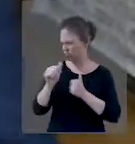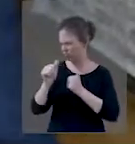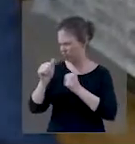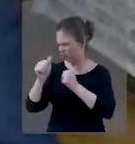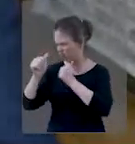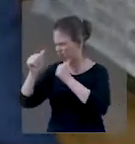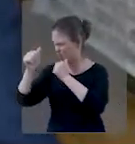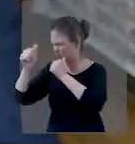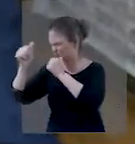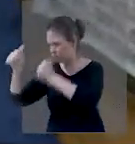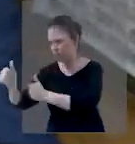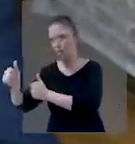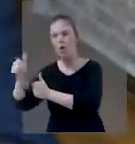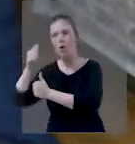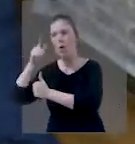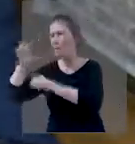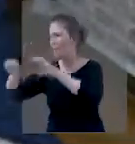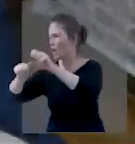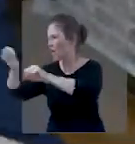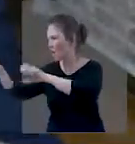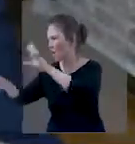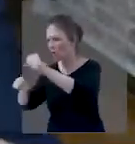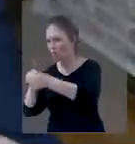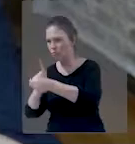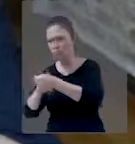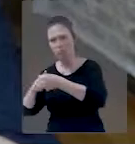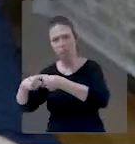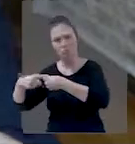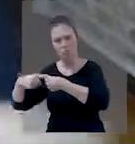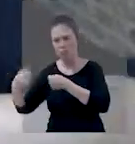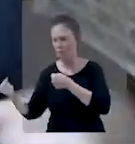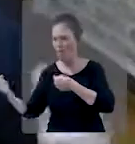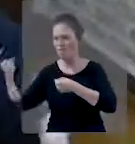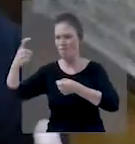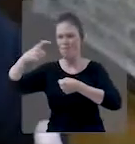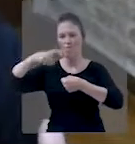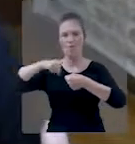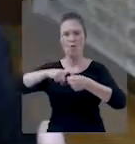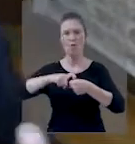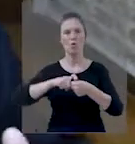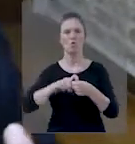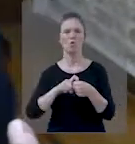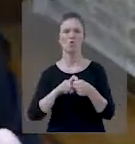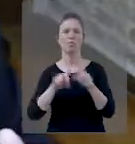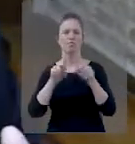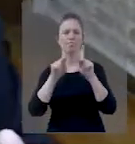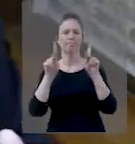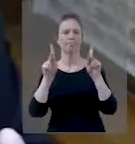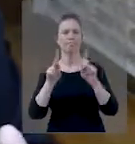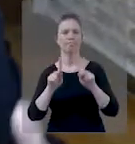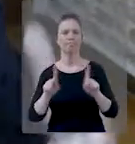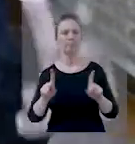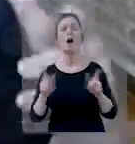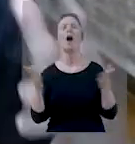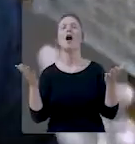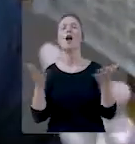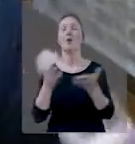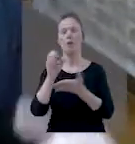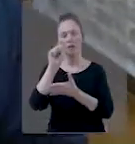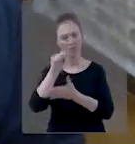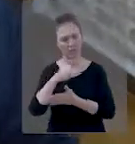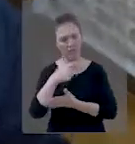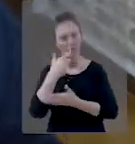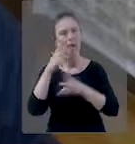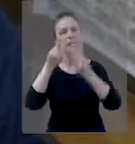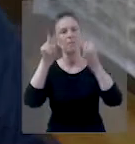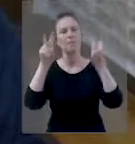soldados que ainda tinham foram atrás acabaram tomaram as cidades de volta tomaram a arca da aliança e aí então eles